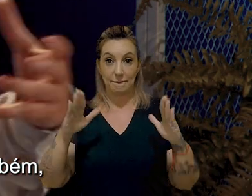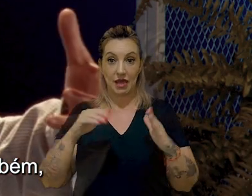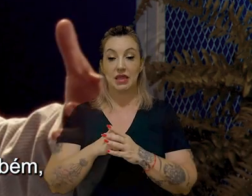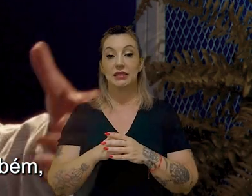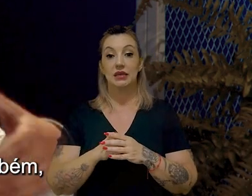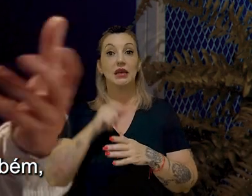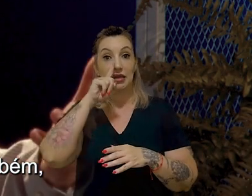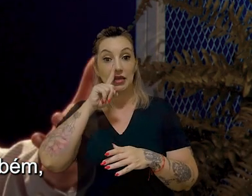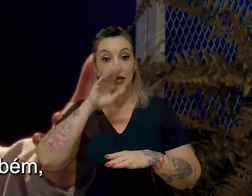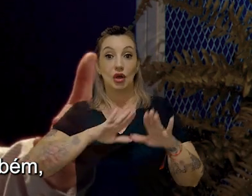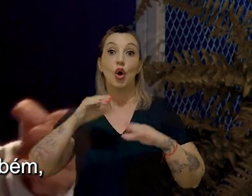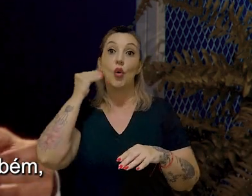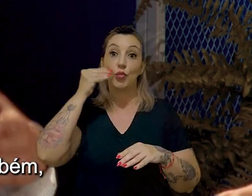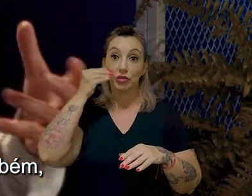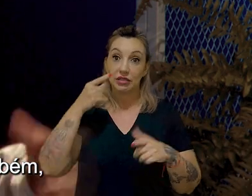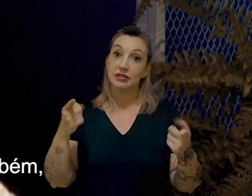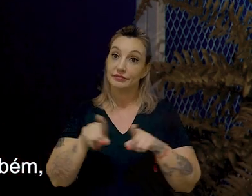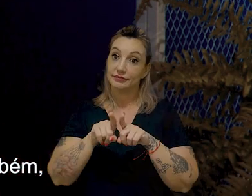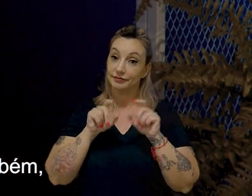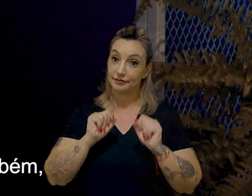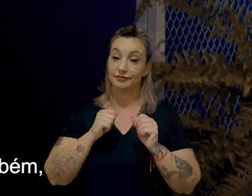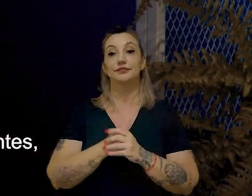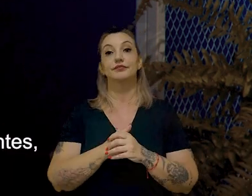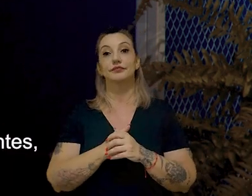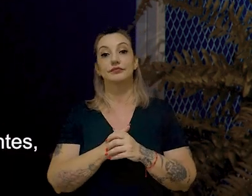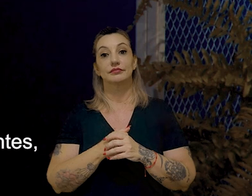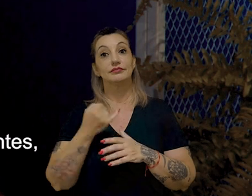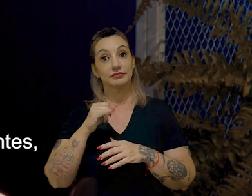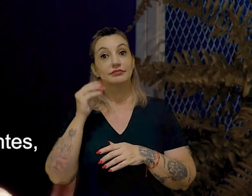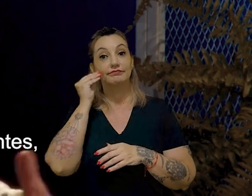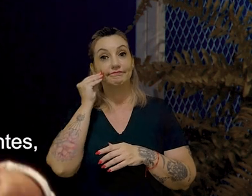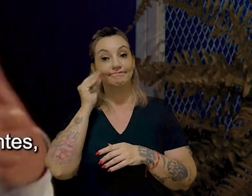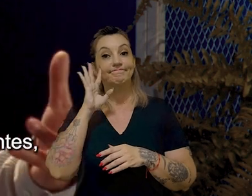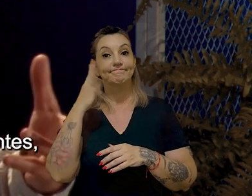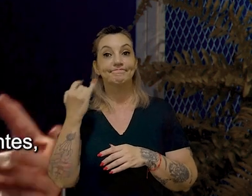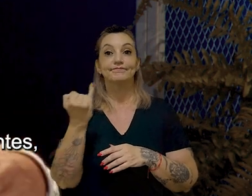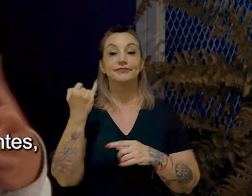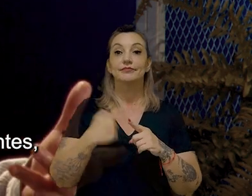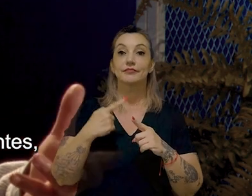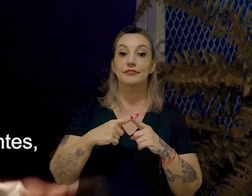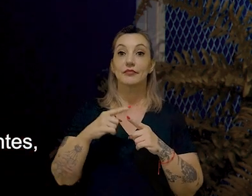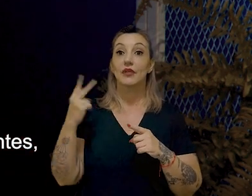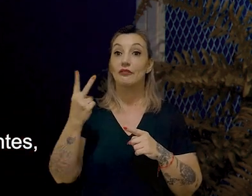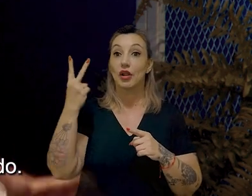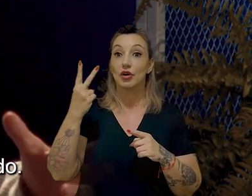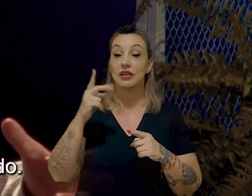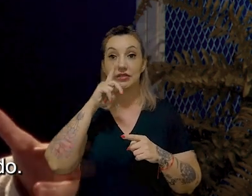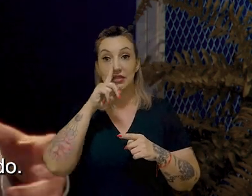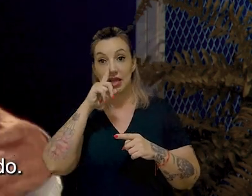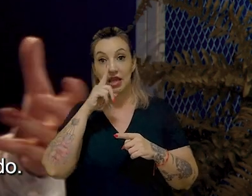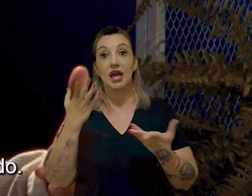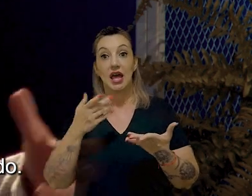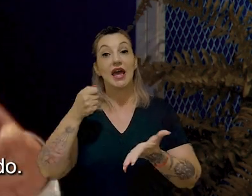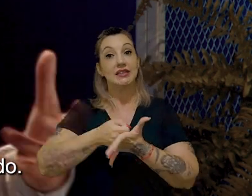pode ser um risco, pode ser uma grande oportunidade também. Mas tem consequências muito importantes, porque a valoração desse risco, agora